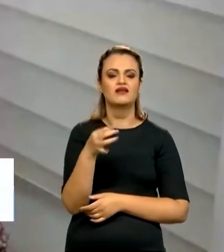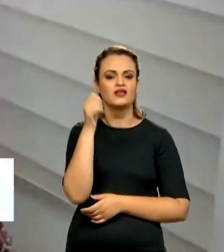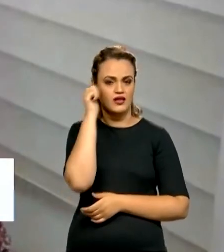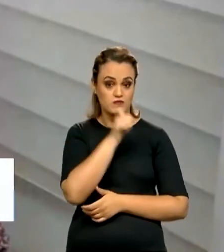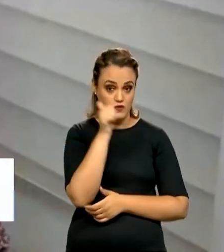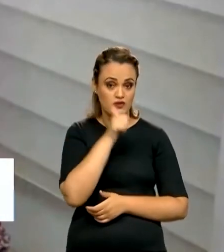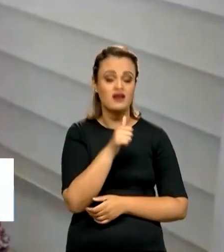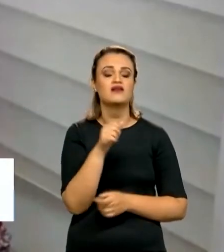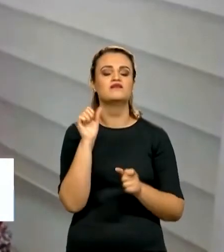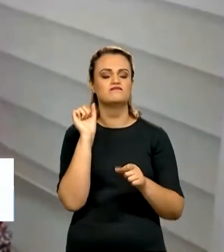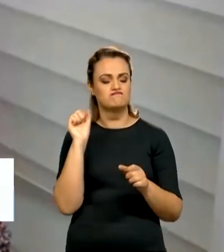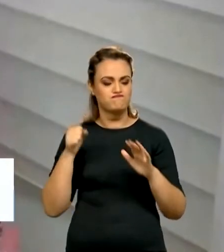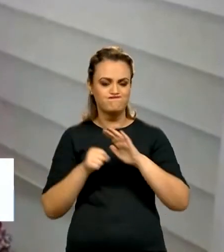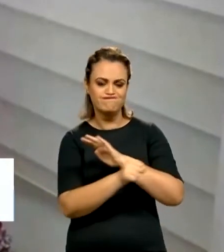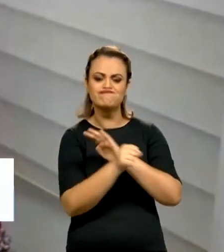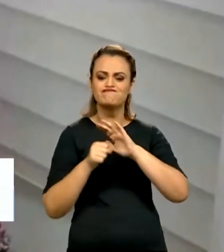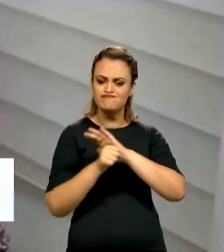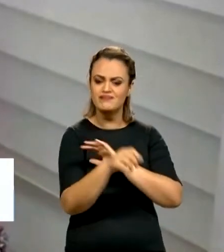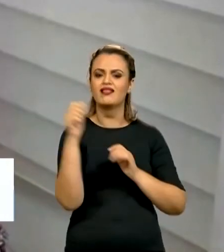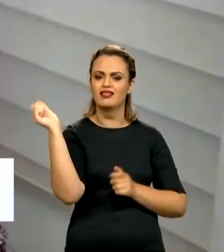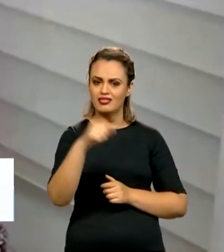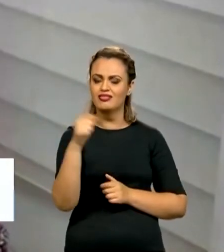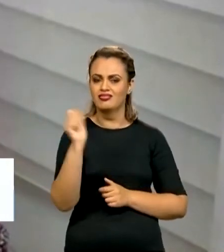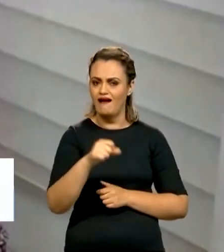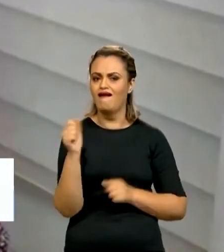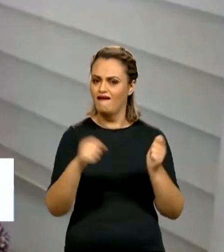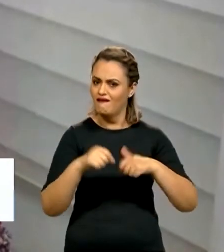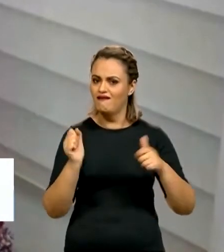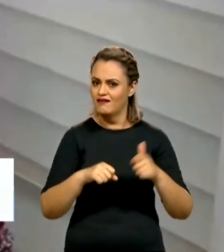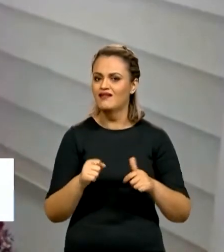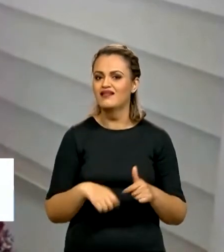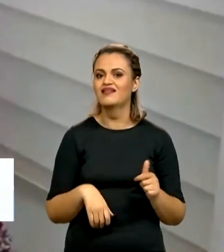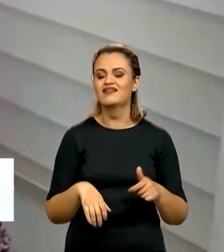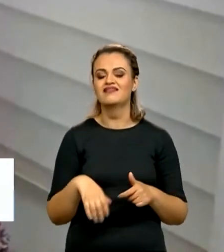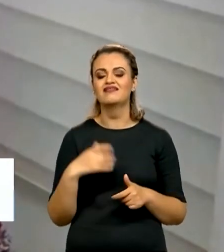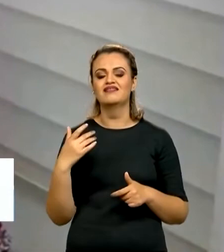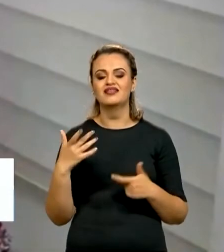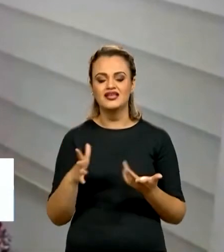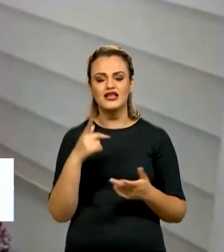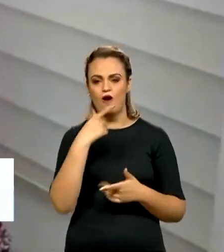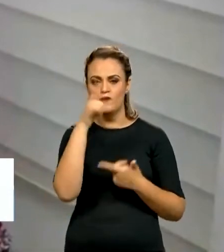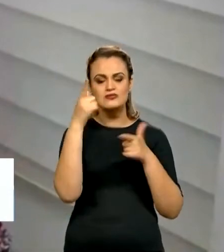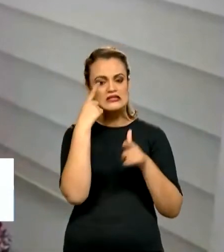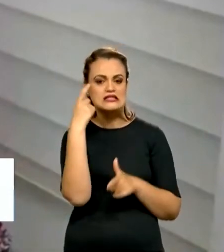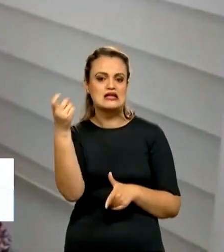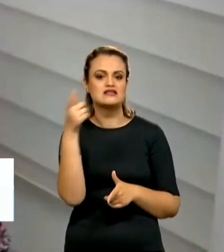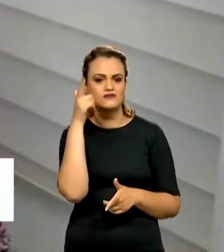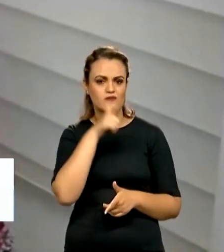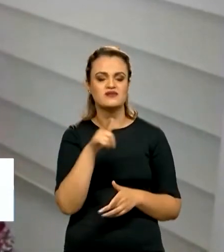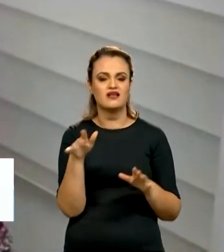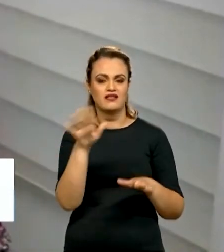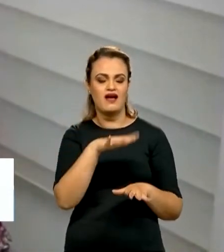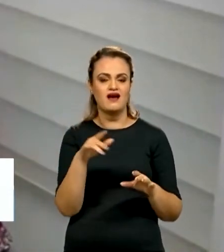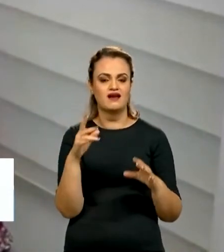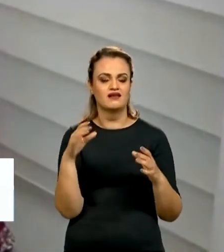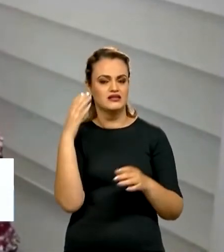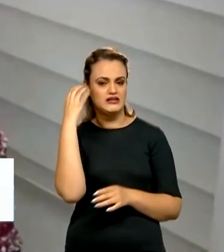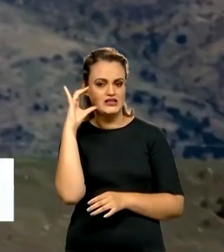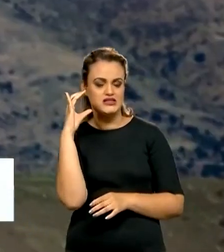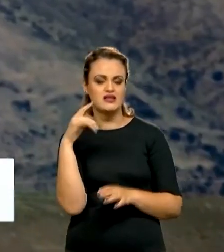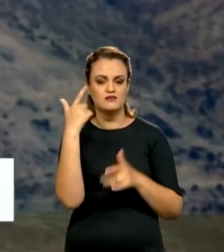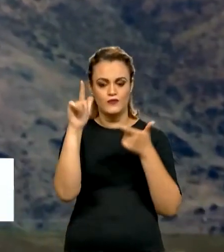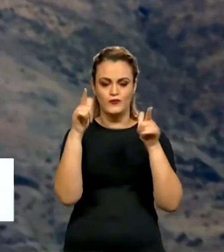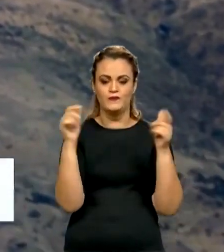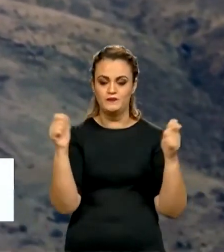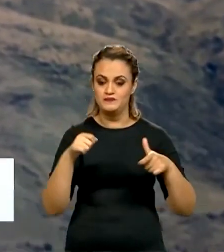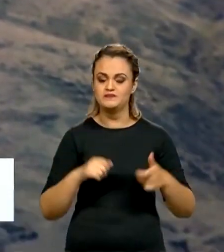tem que contribuir, tem como liderar e tem como fazer coisas bem interessantes na ciência e em todas as outras áreas.